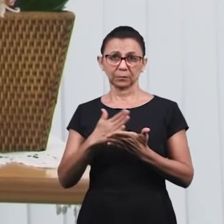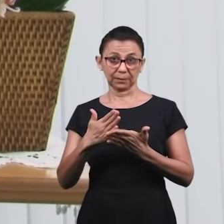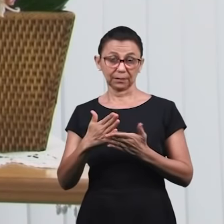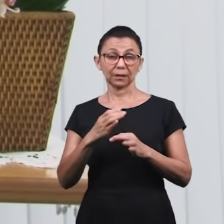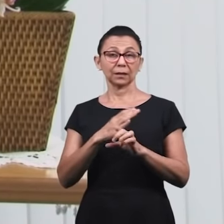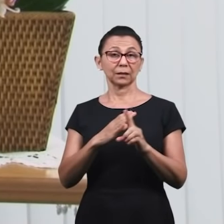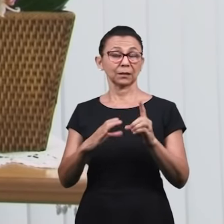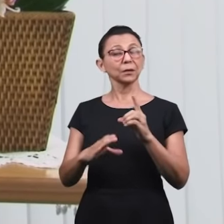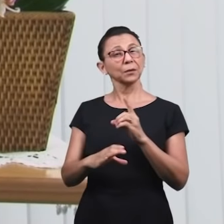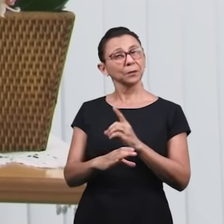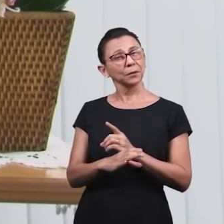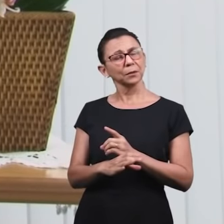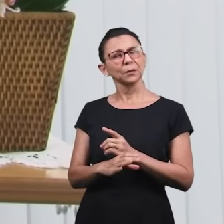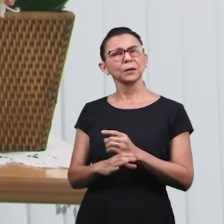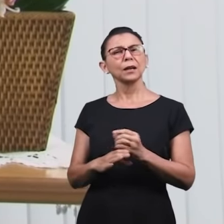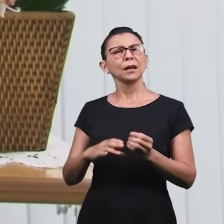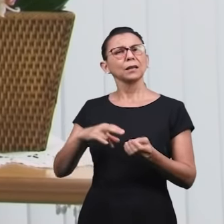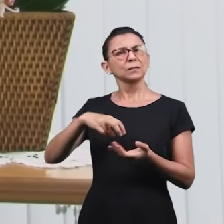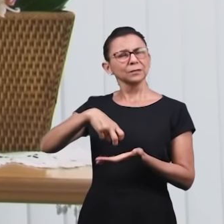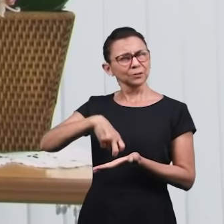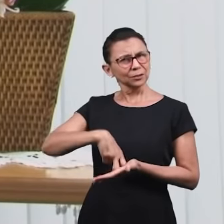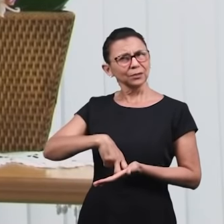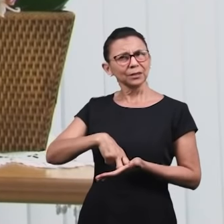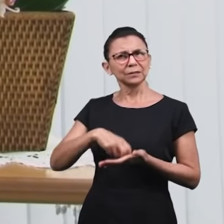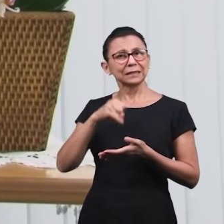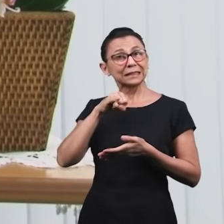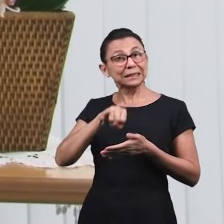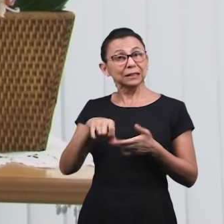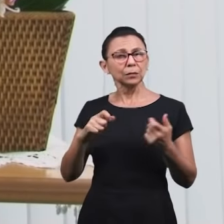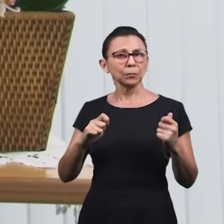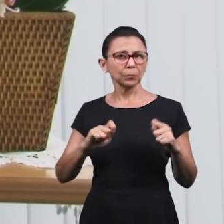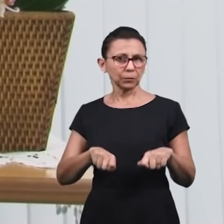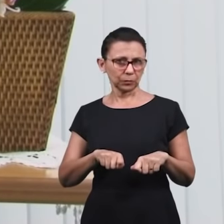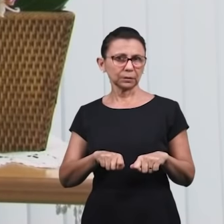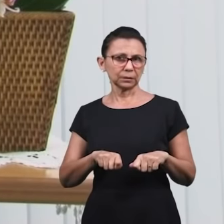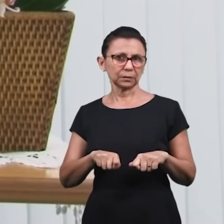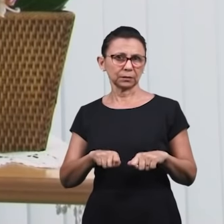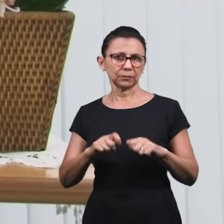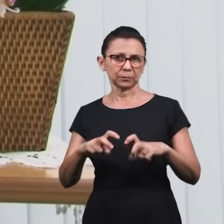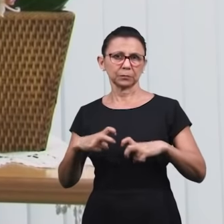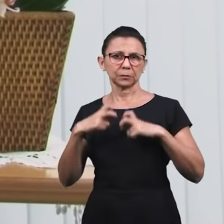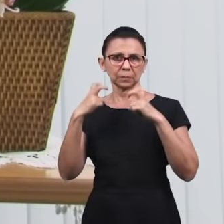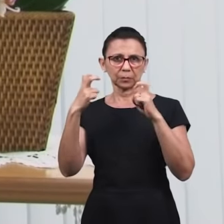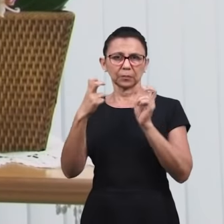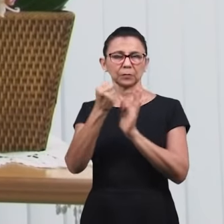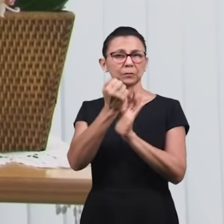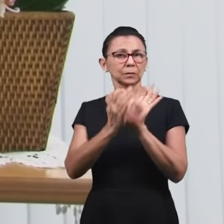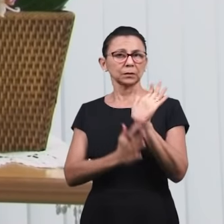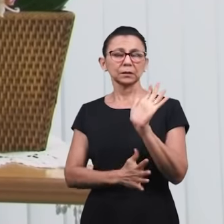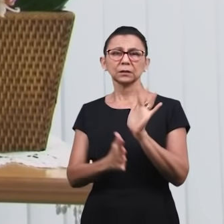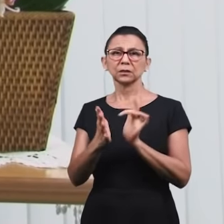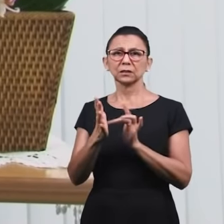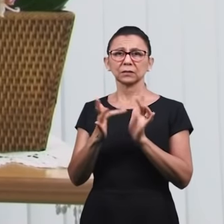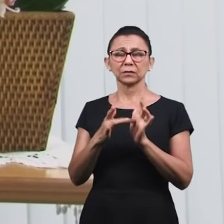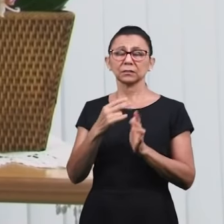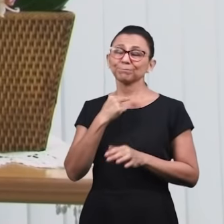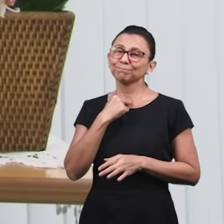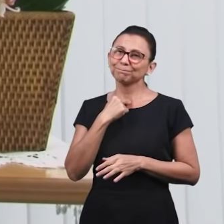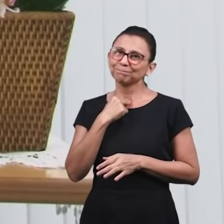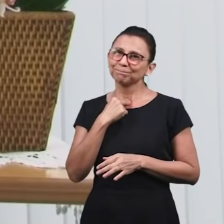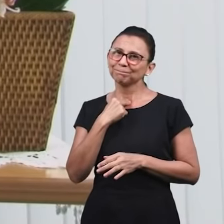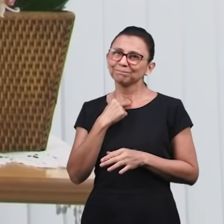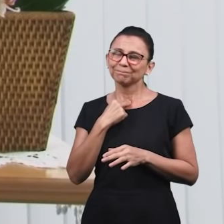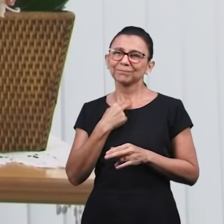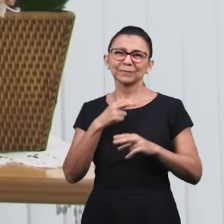E nós vamos iniciar este culto nos colocando de joelhos. Aqueles que puderem vão se ajoelhar para aclamarmos pelo sangue de Jesus.